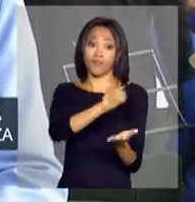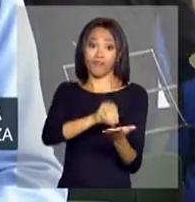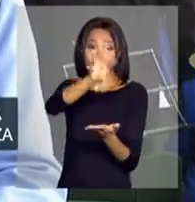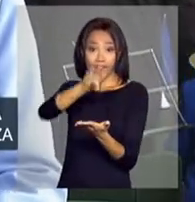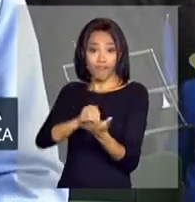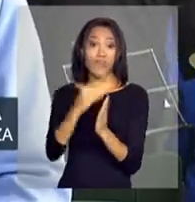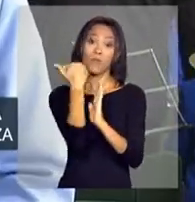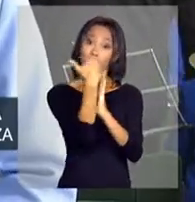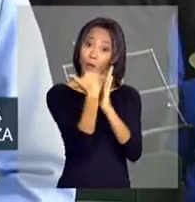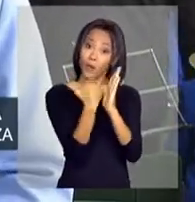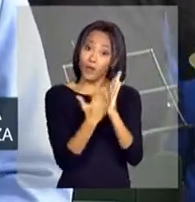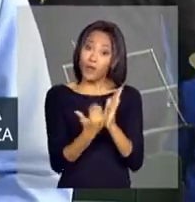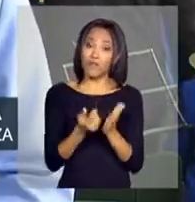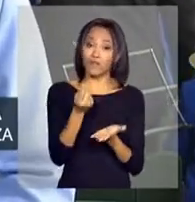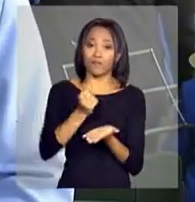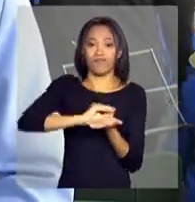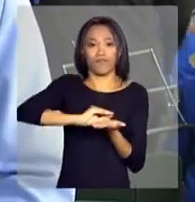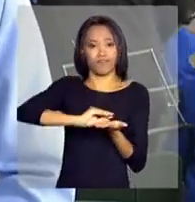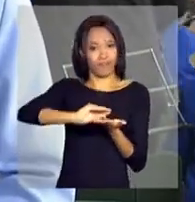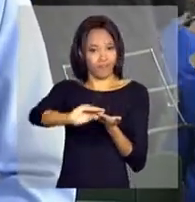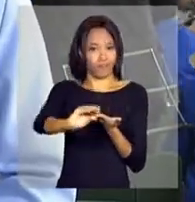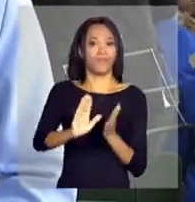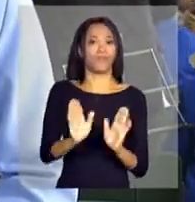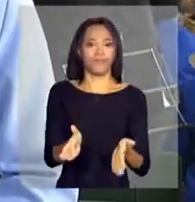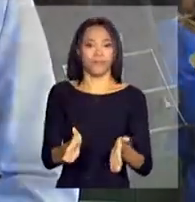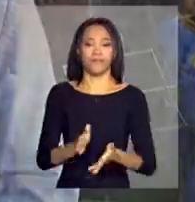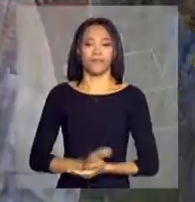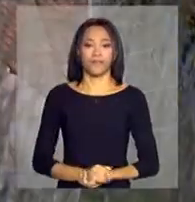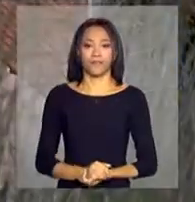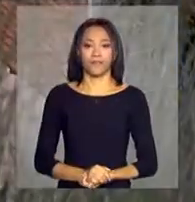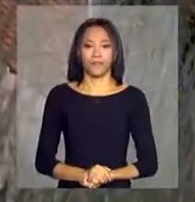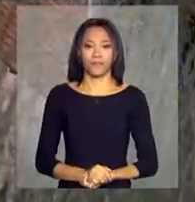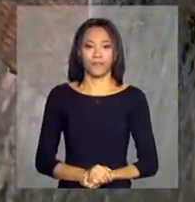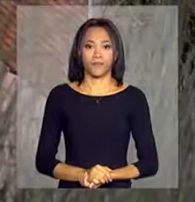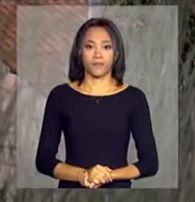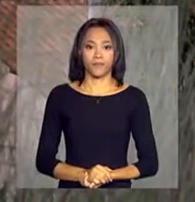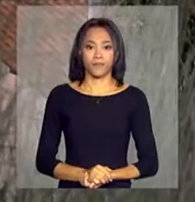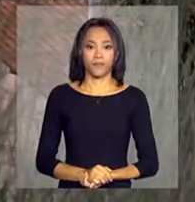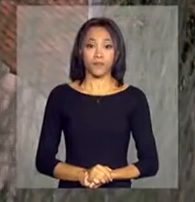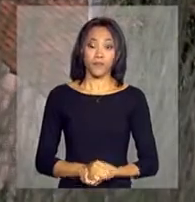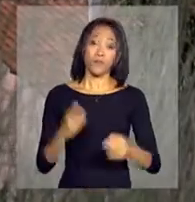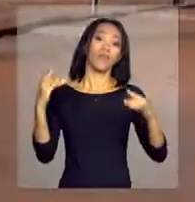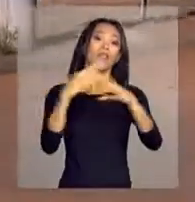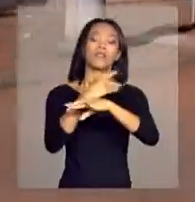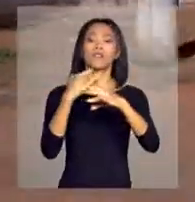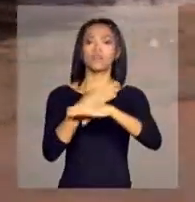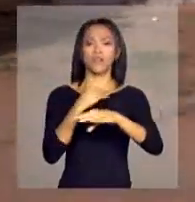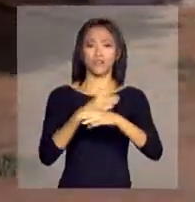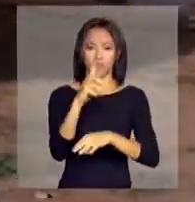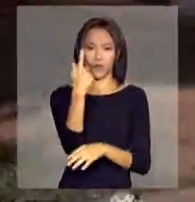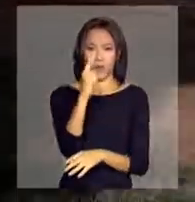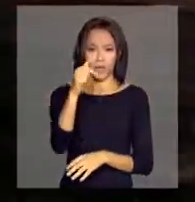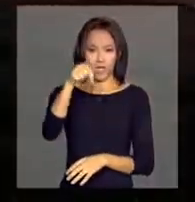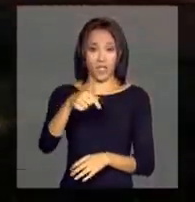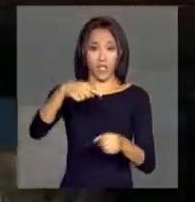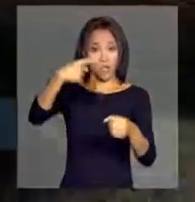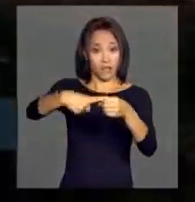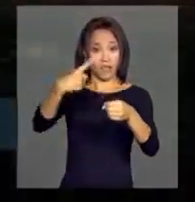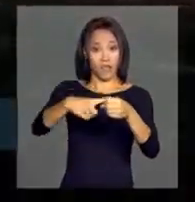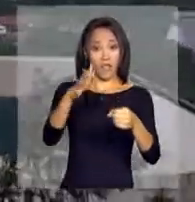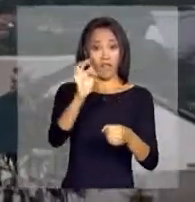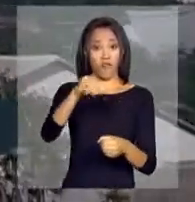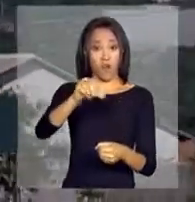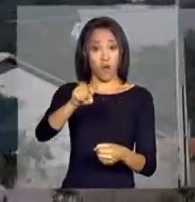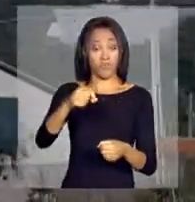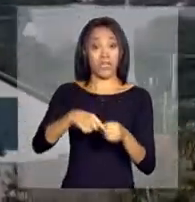em programas de transferência de renda. A cidade goiana de Formosa, que fica a 70 quilômetros